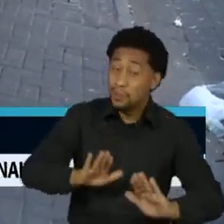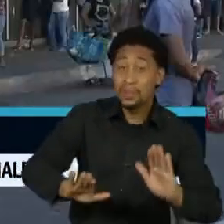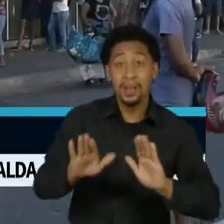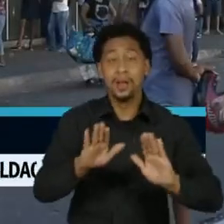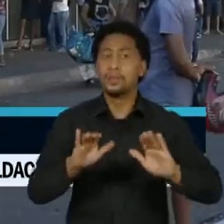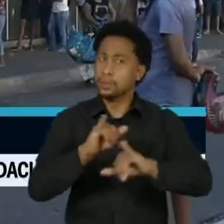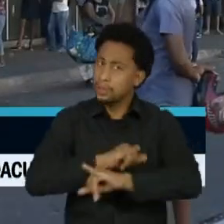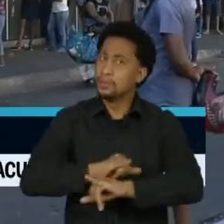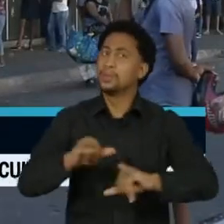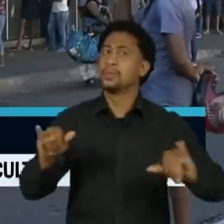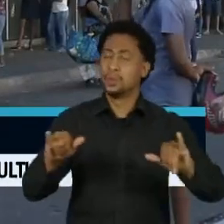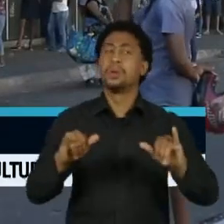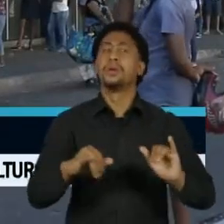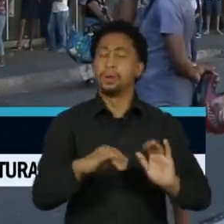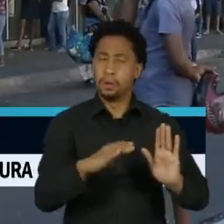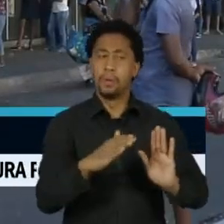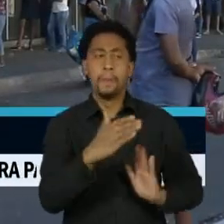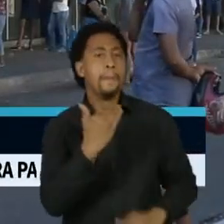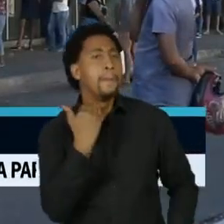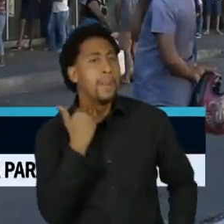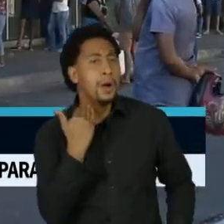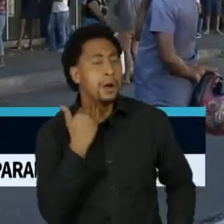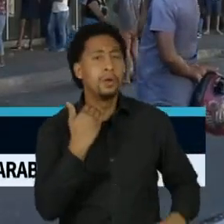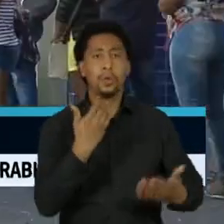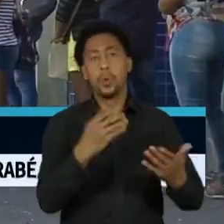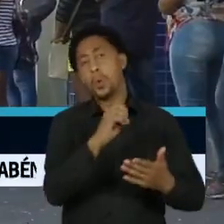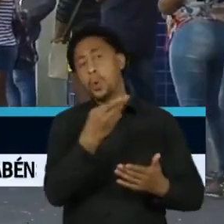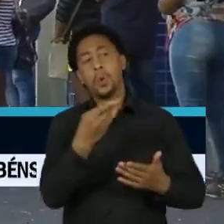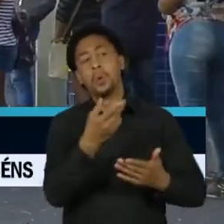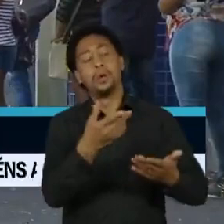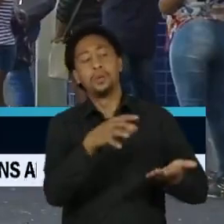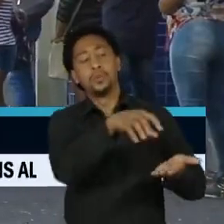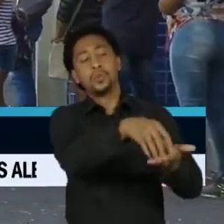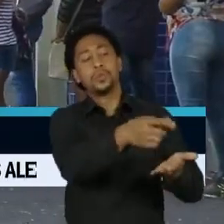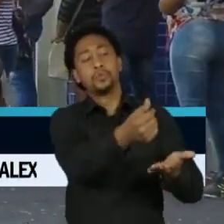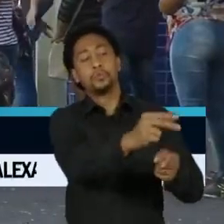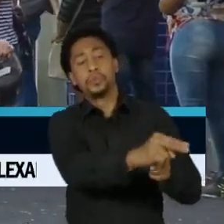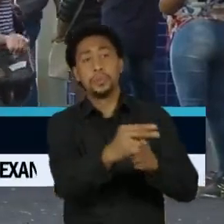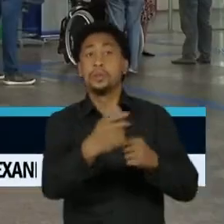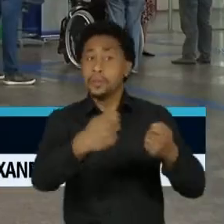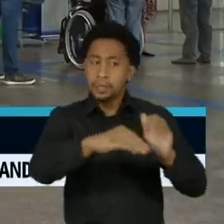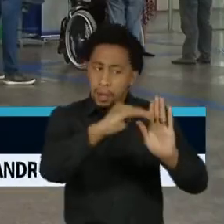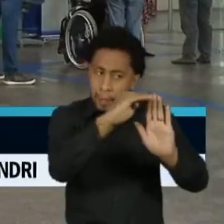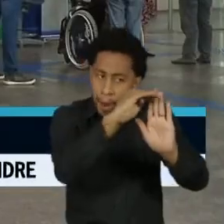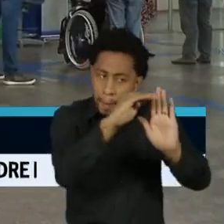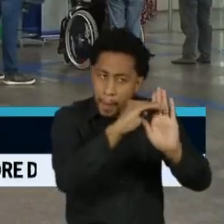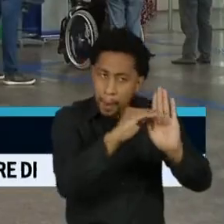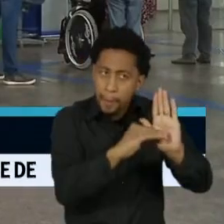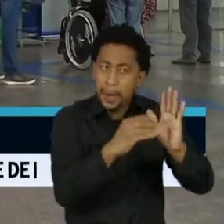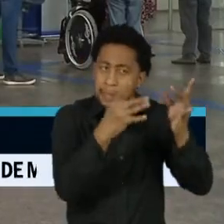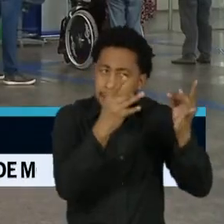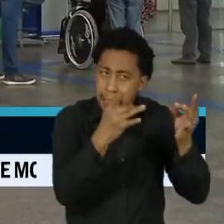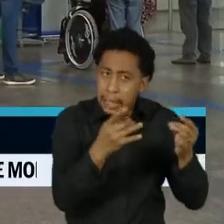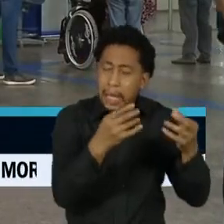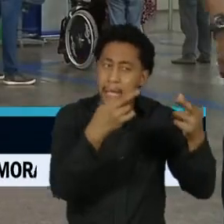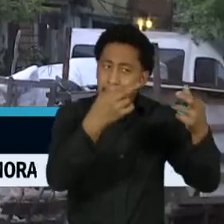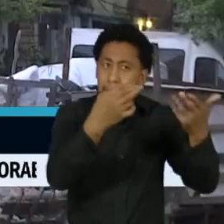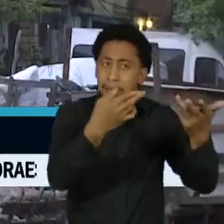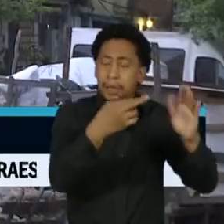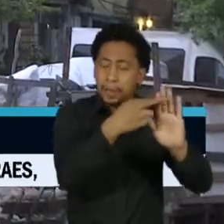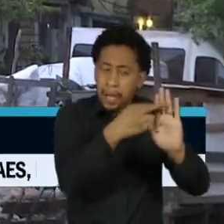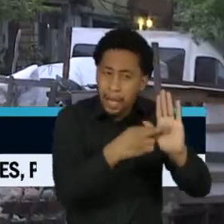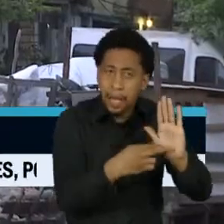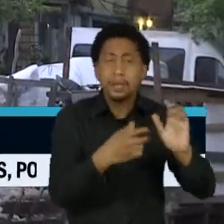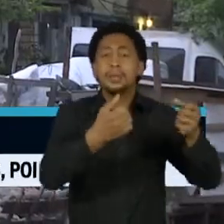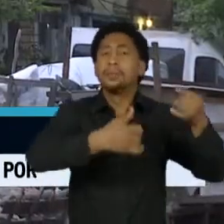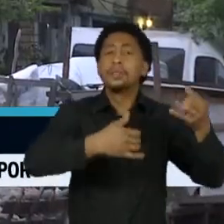financeiras detalhem pontos como a forma de abordagem e os riscos de inadimplência, fraude e piora da situação econômica da